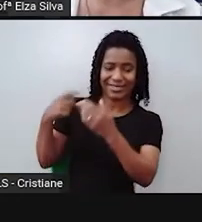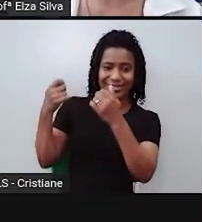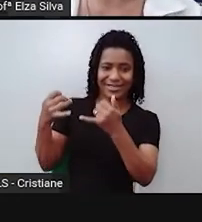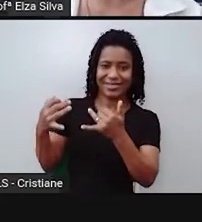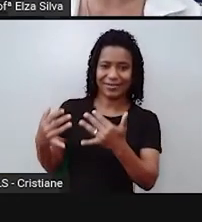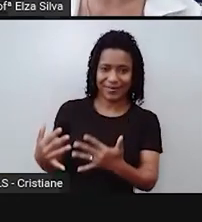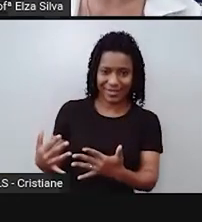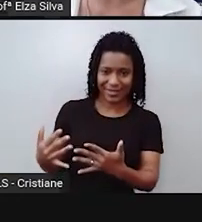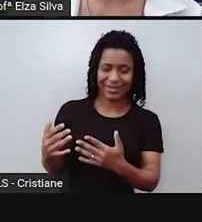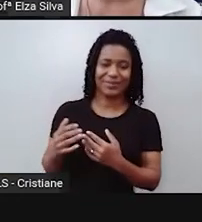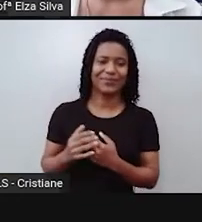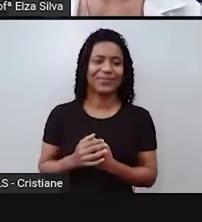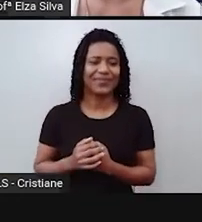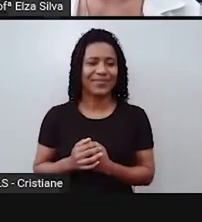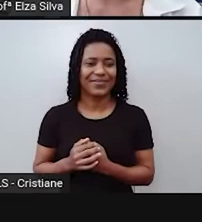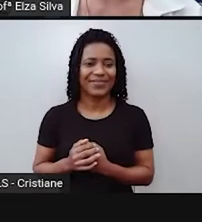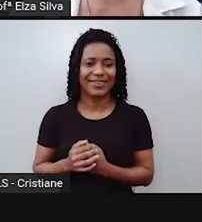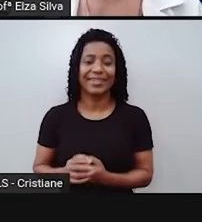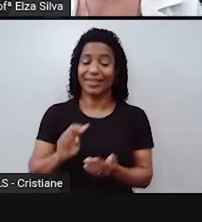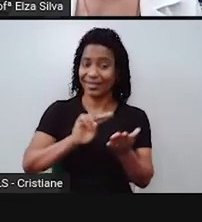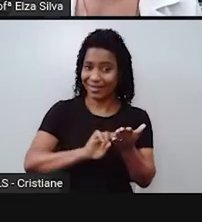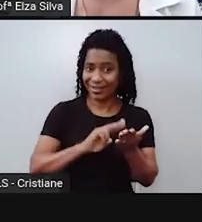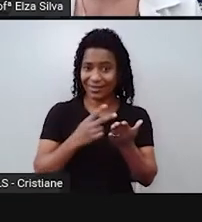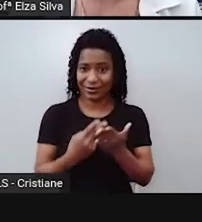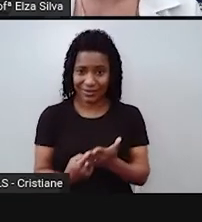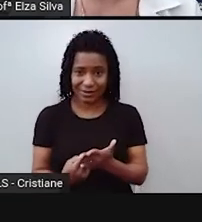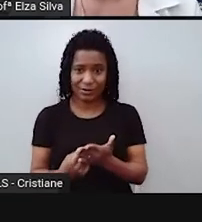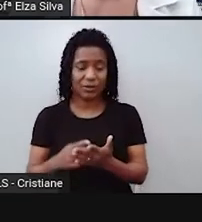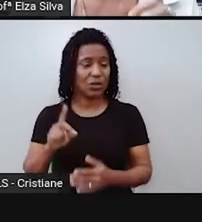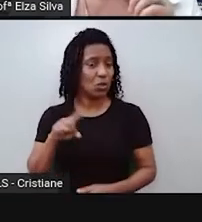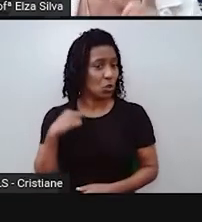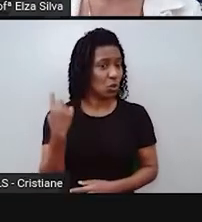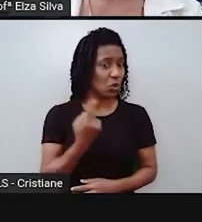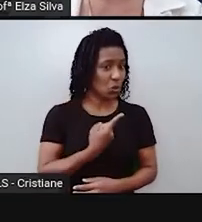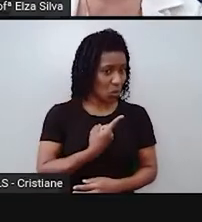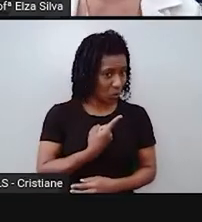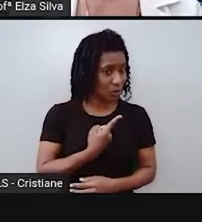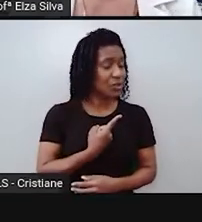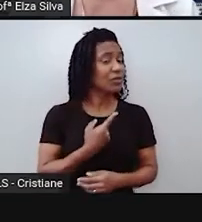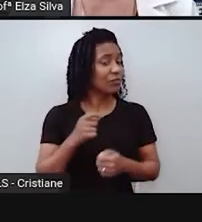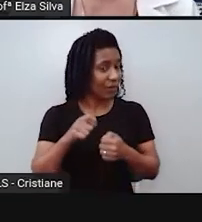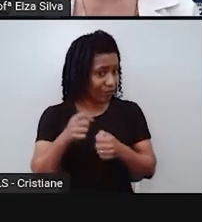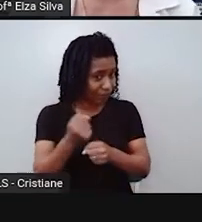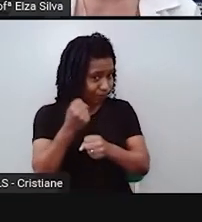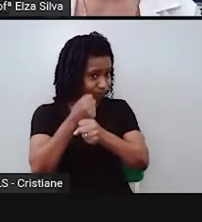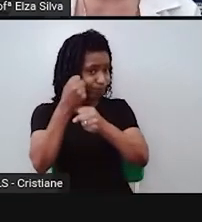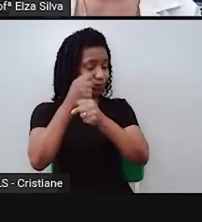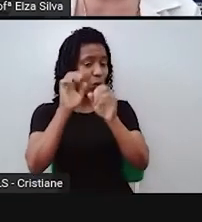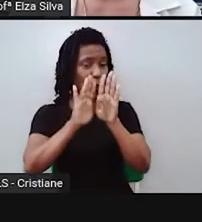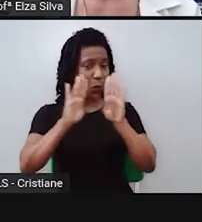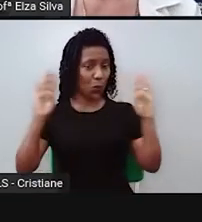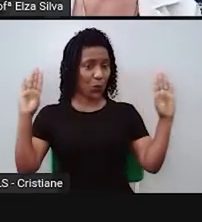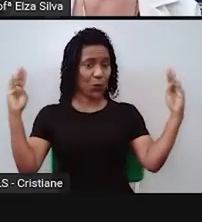is gonna pay for it. Então, vamos construir um muro e o México vai pagar por isso.